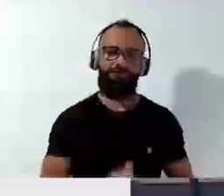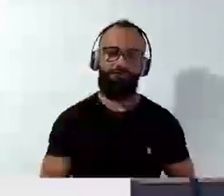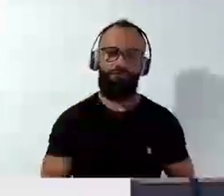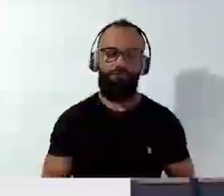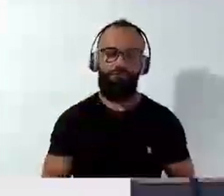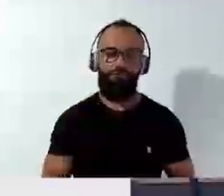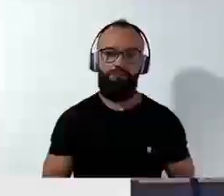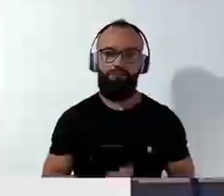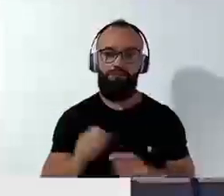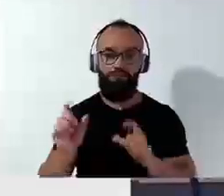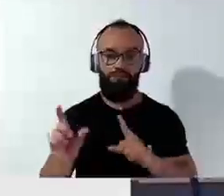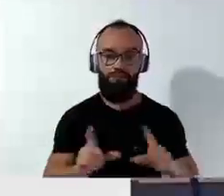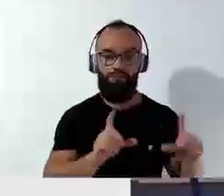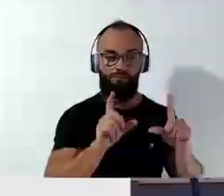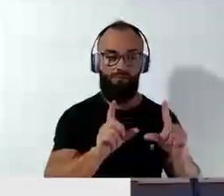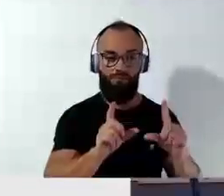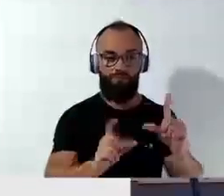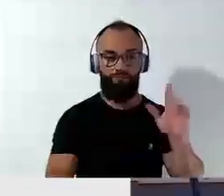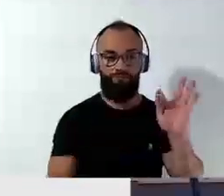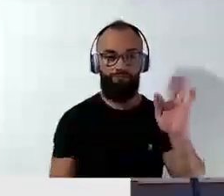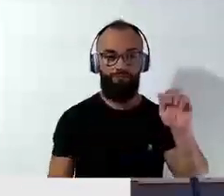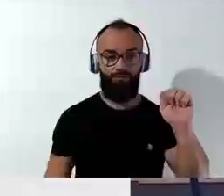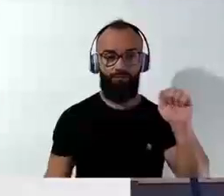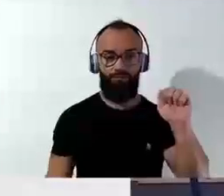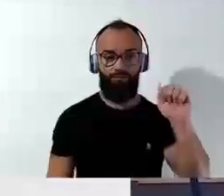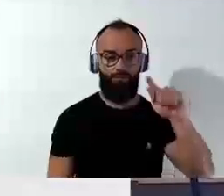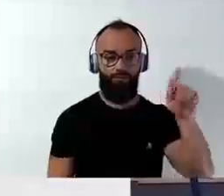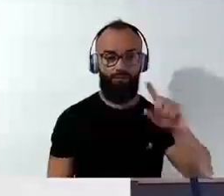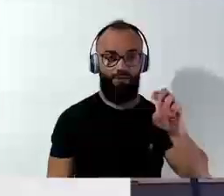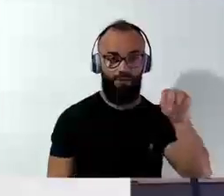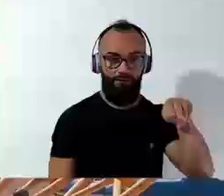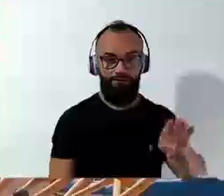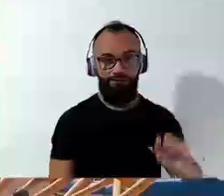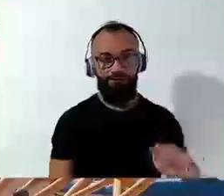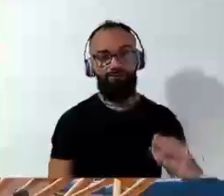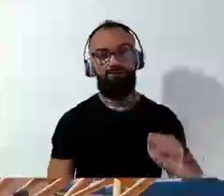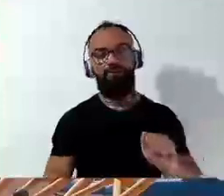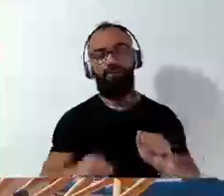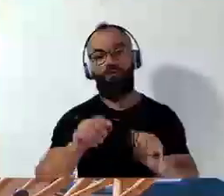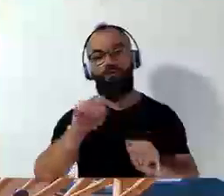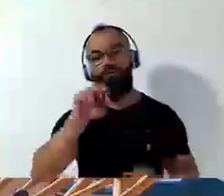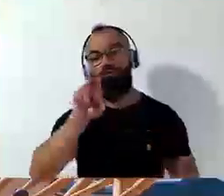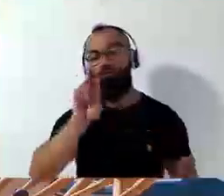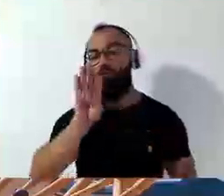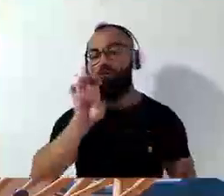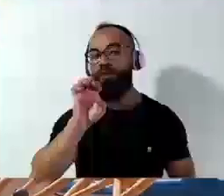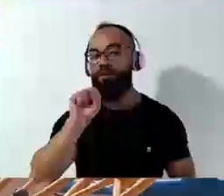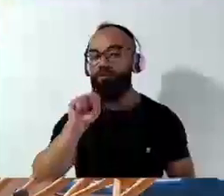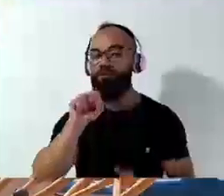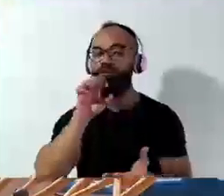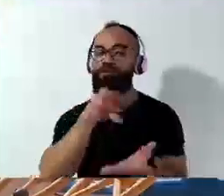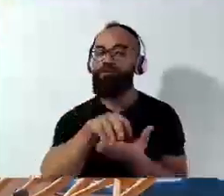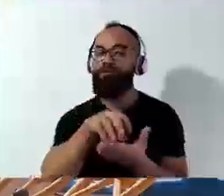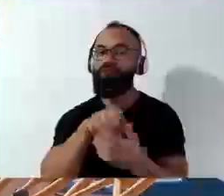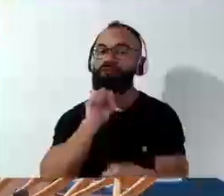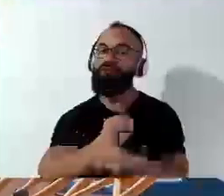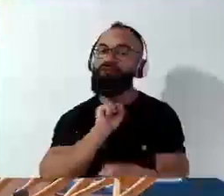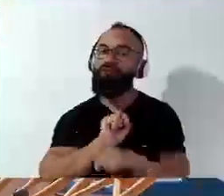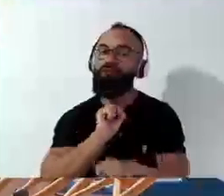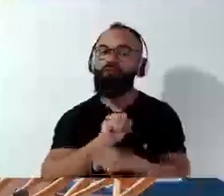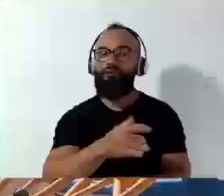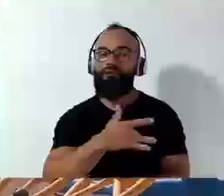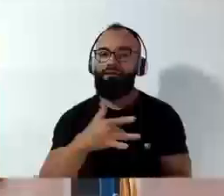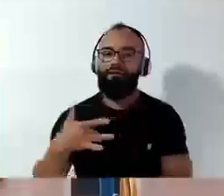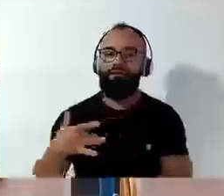Essa aí foi colocada na Fazenda, no postinho de saúde, enquanto a comunidade até espera ali o atendimento, faz um exercício também.